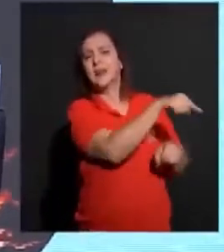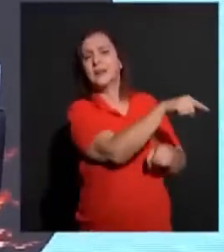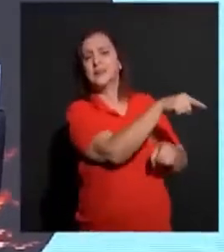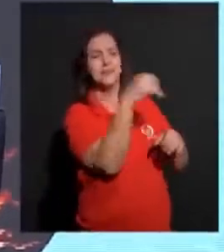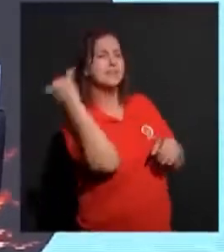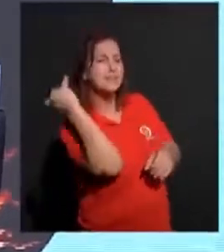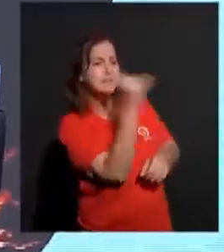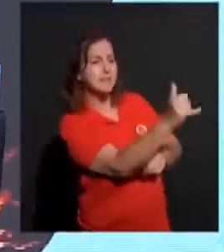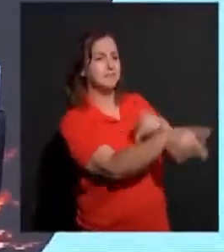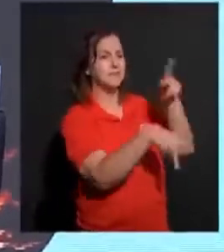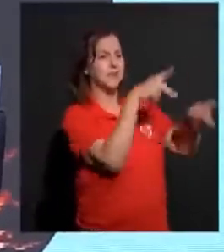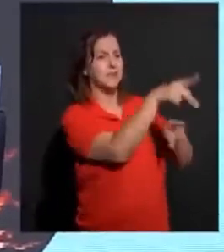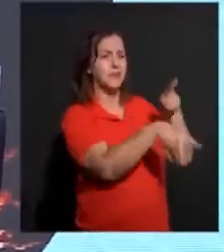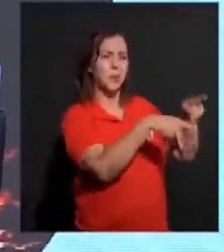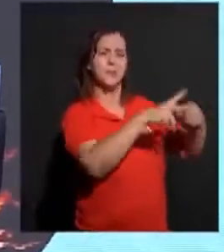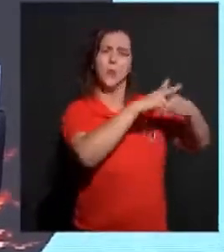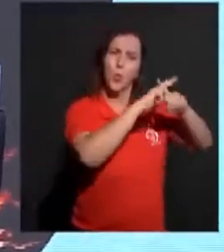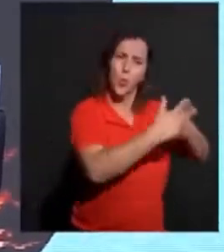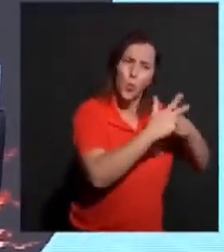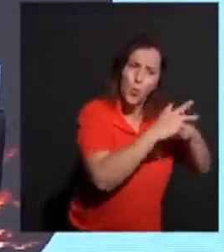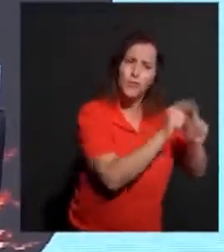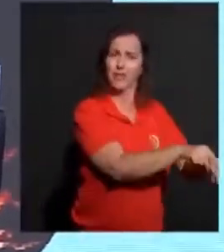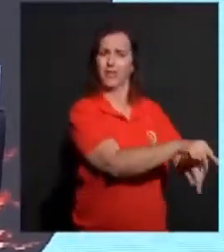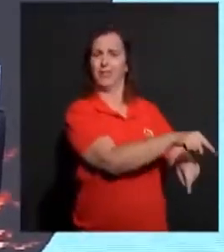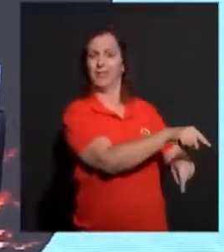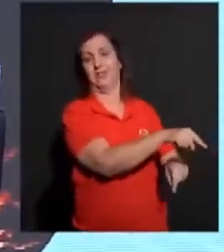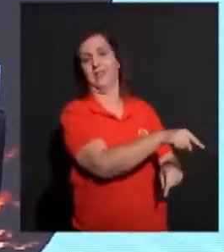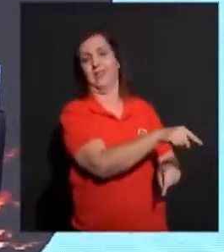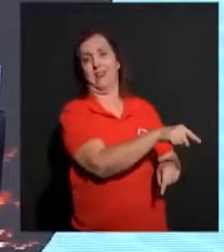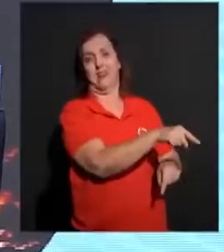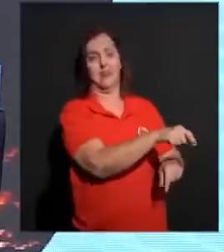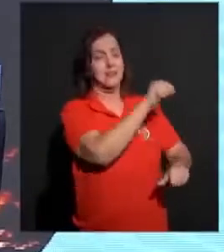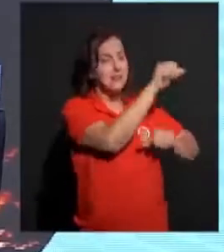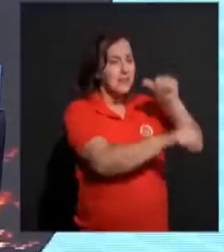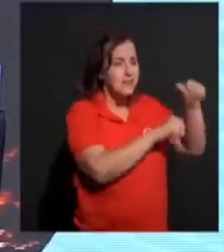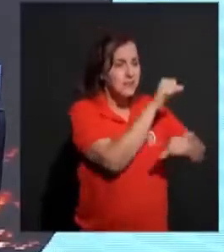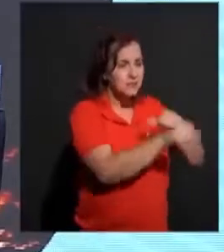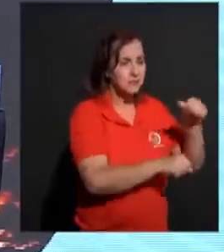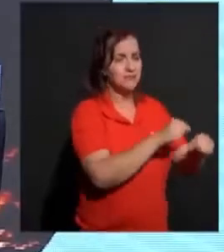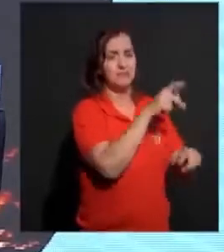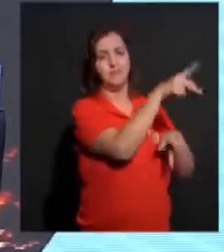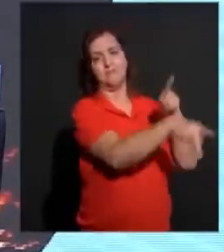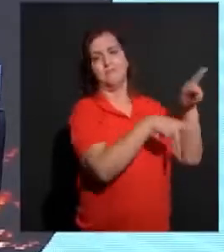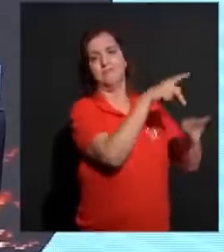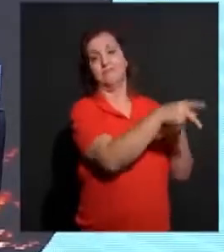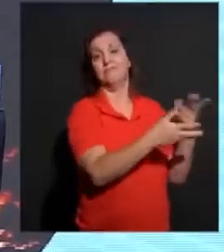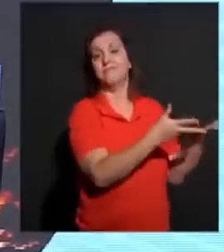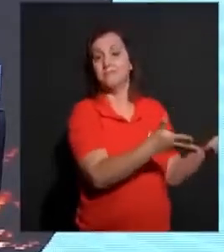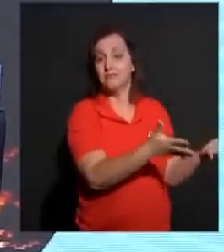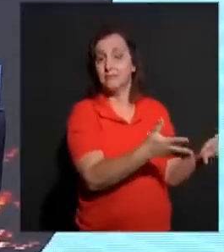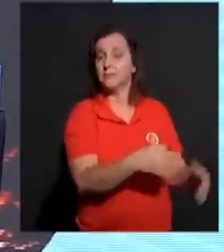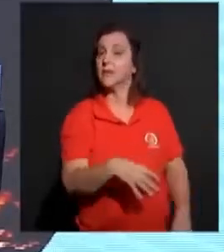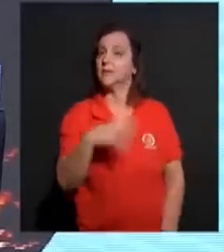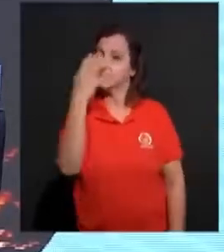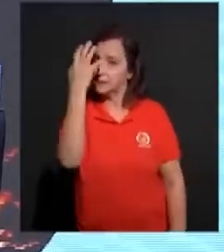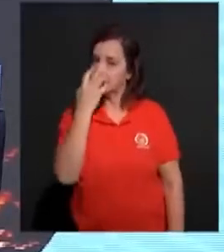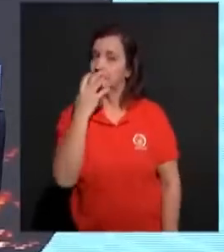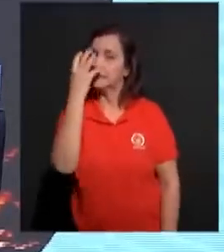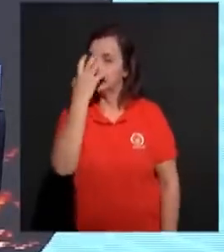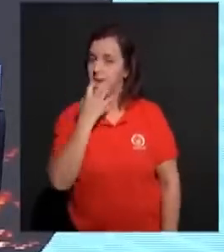aquele povo, para que haja um conserto, para que haja uma transformação. E isso é muito sério.